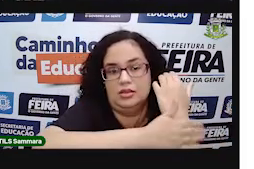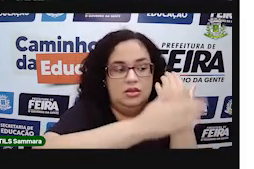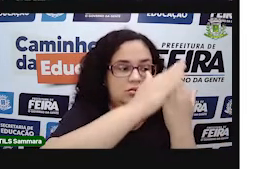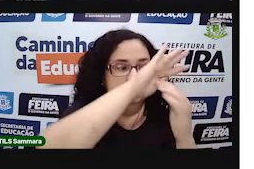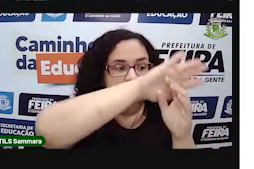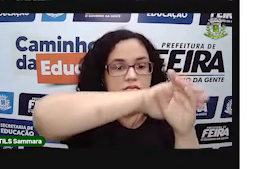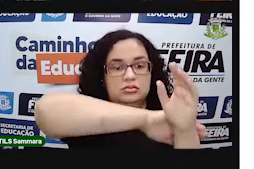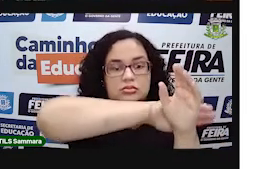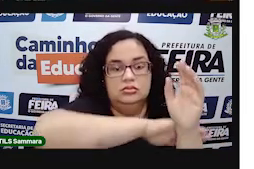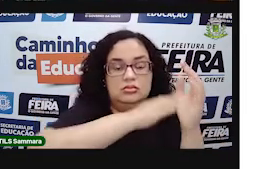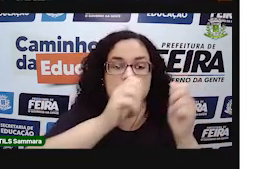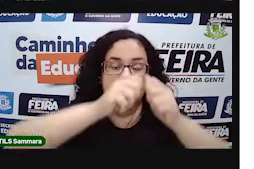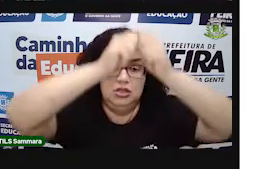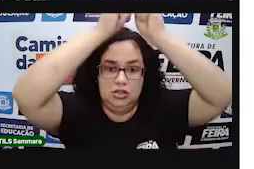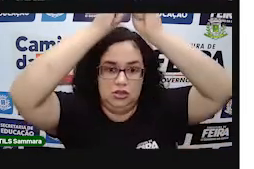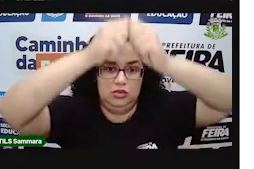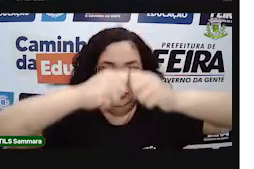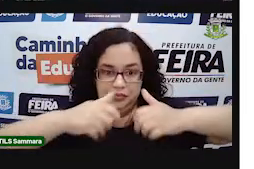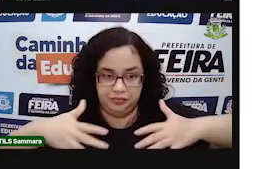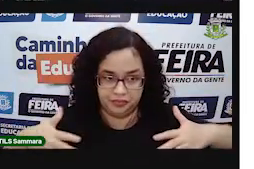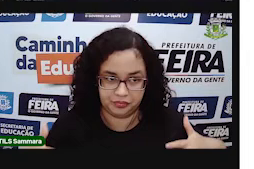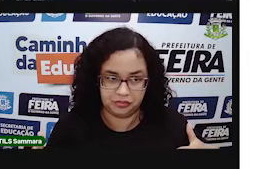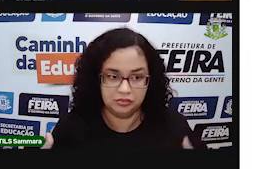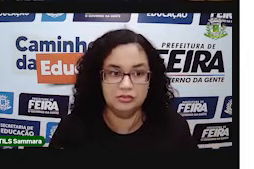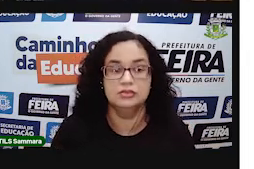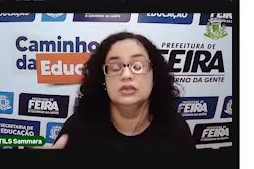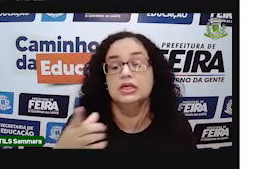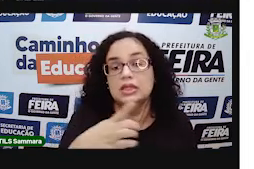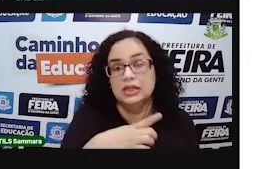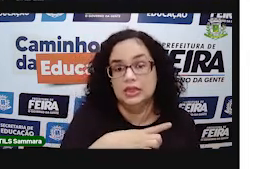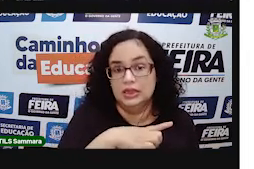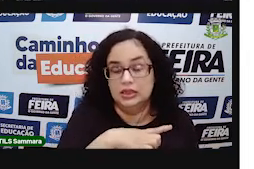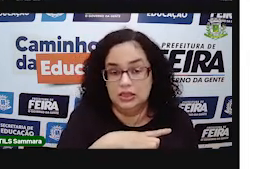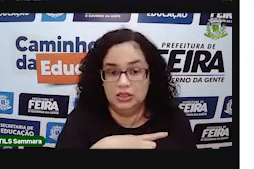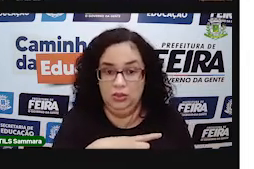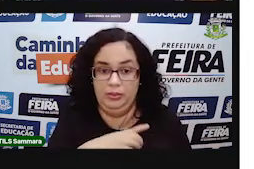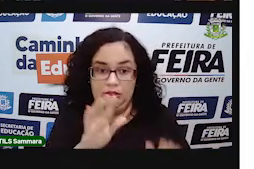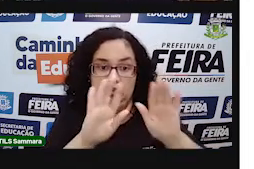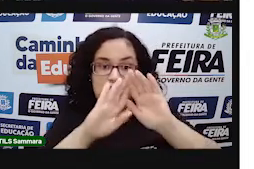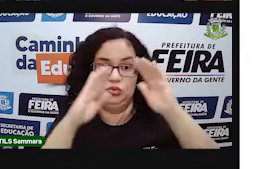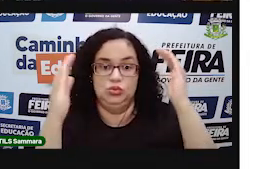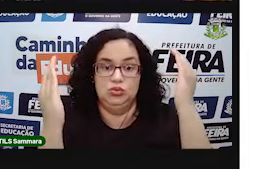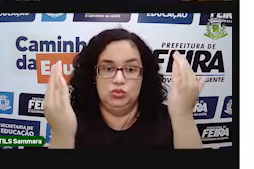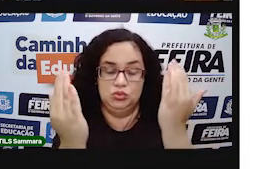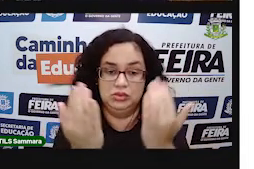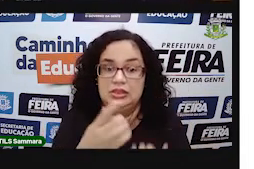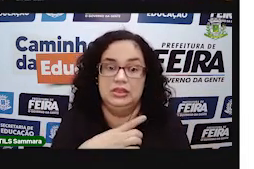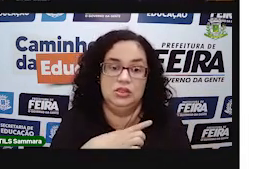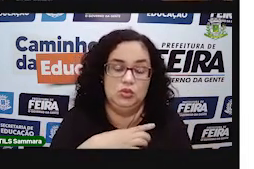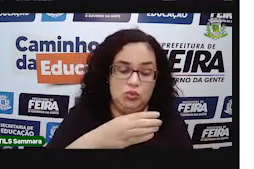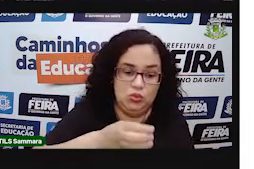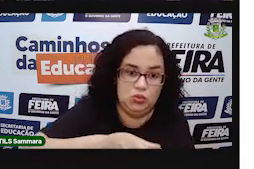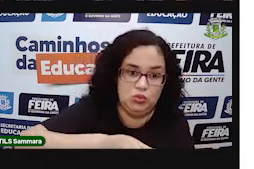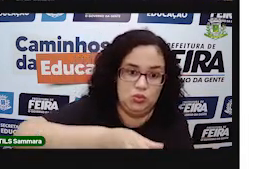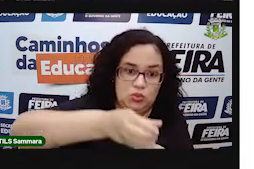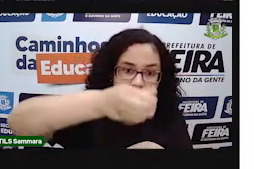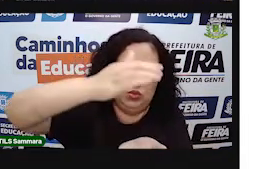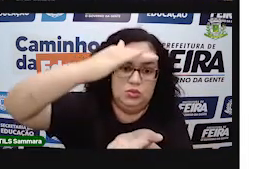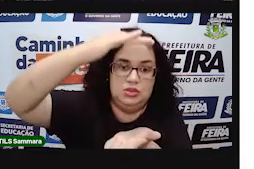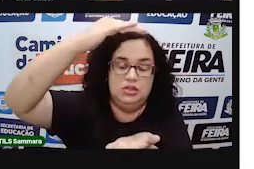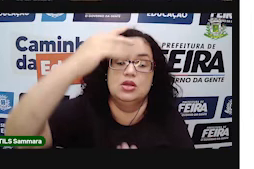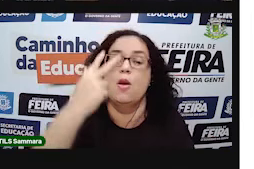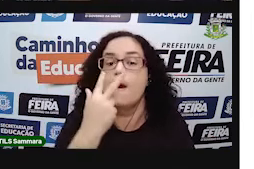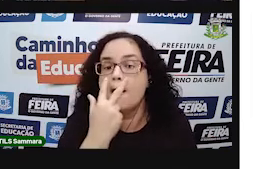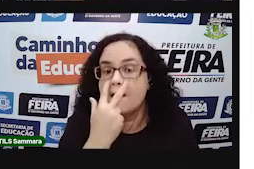do cone. Então, ele é um corpo redondo. Ele tem uma parte arredondada. Um cilindro, a gente pode imaginar como um